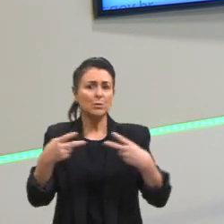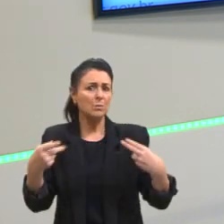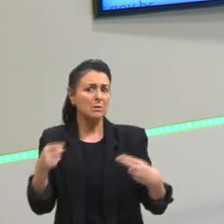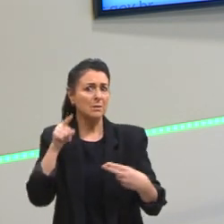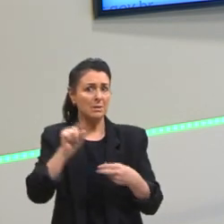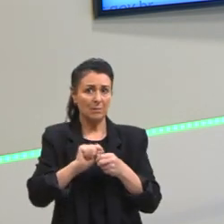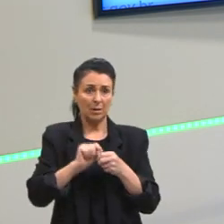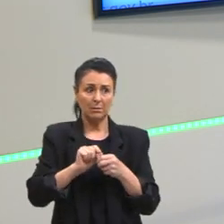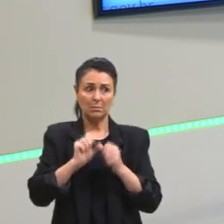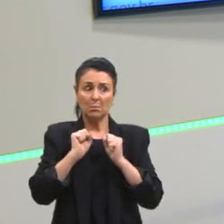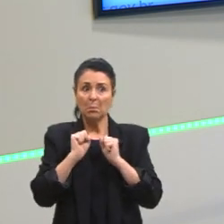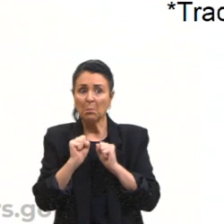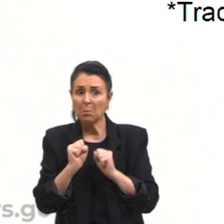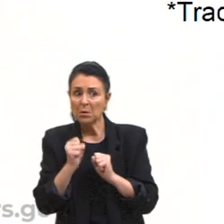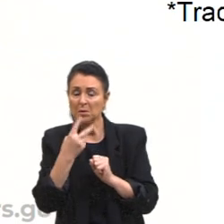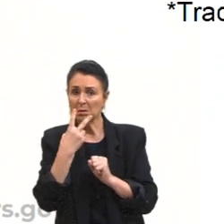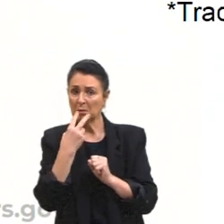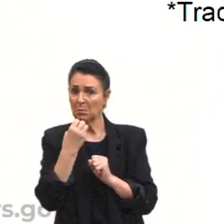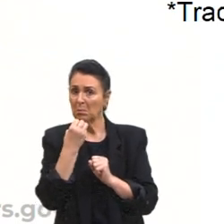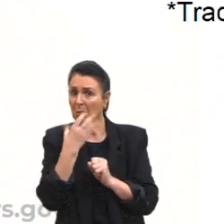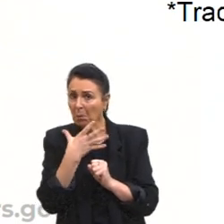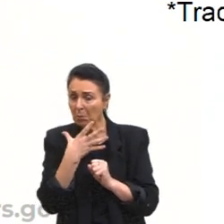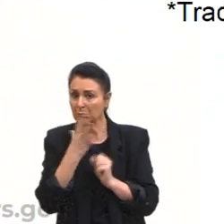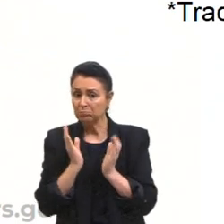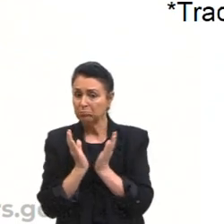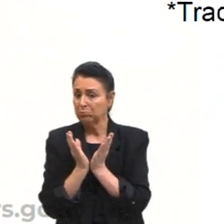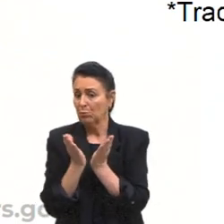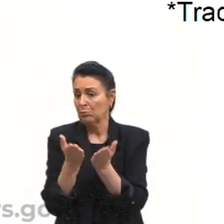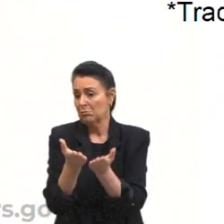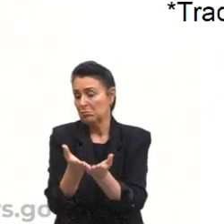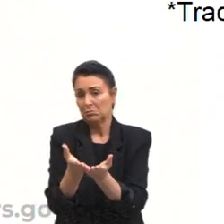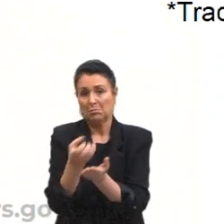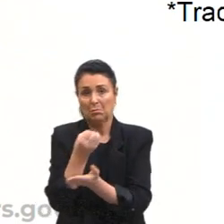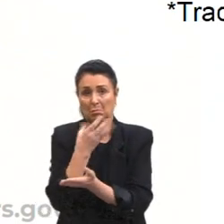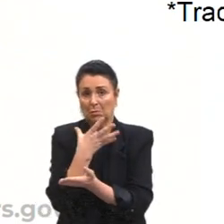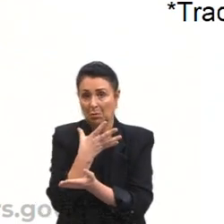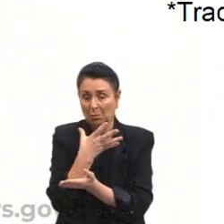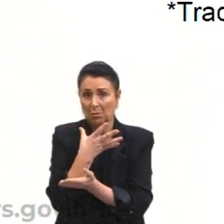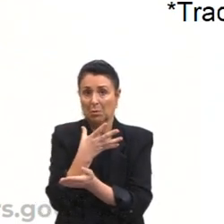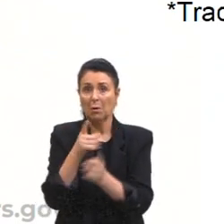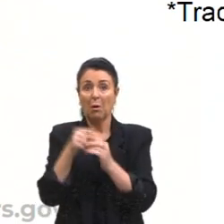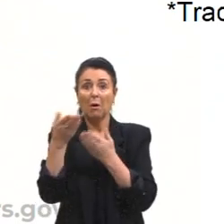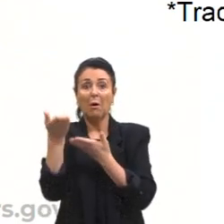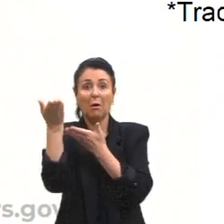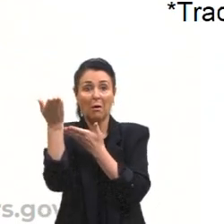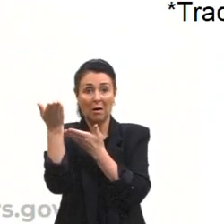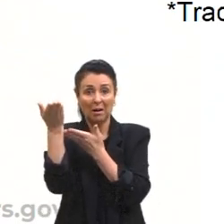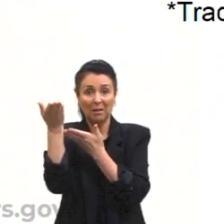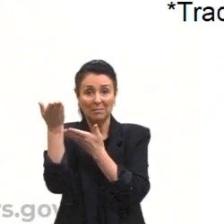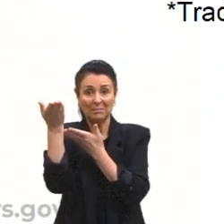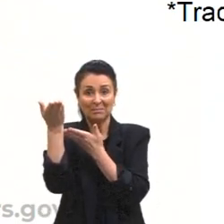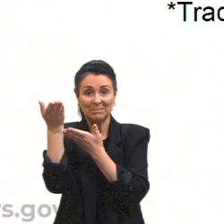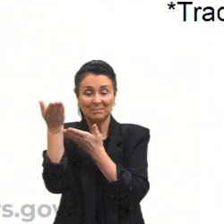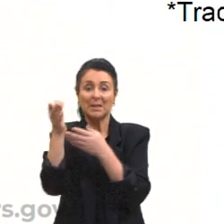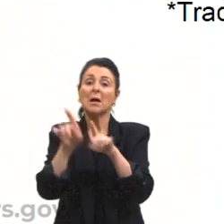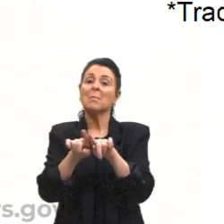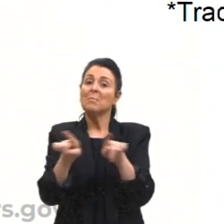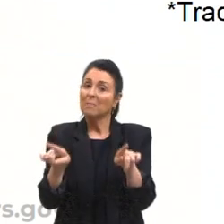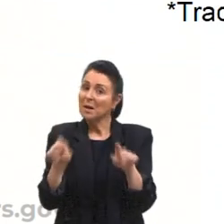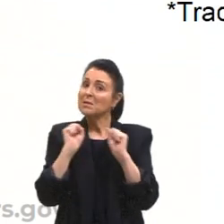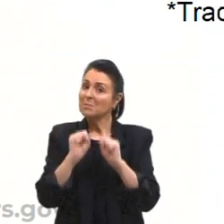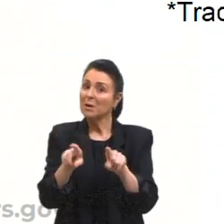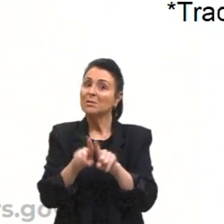legais, punitivos, você passou um sinal vermelho, você fez uma infração de trânsito, como também eles podem ser